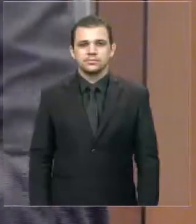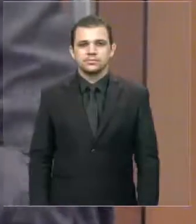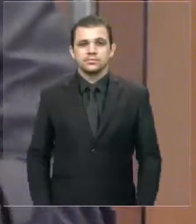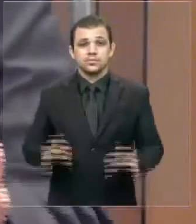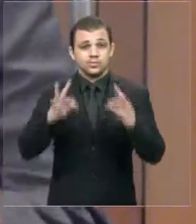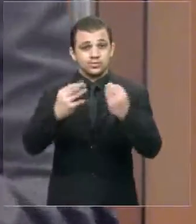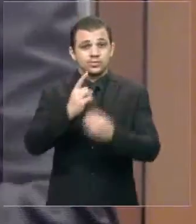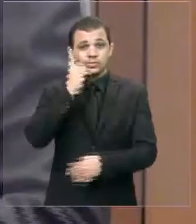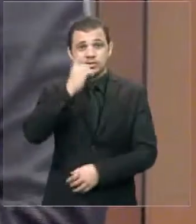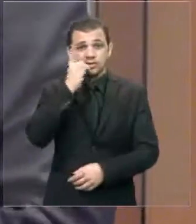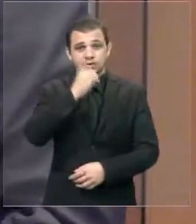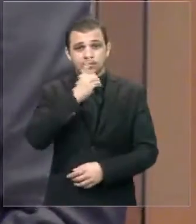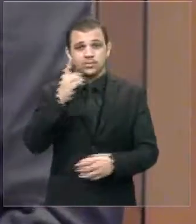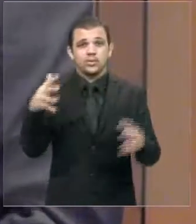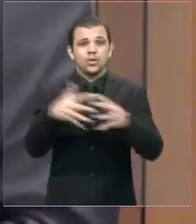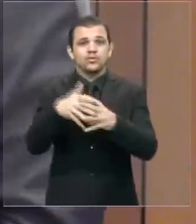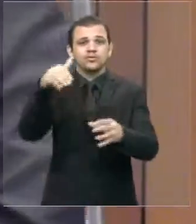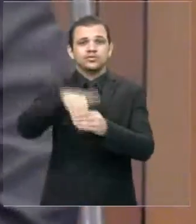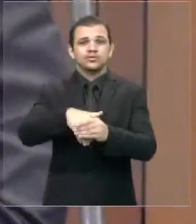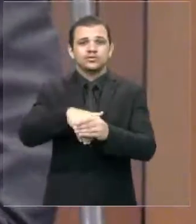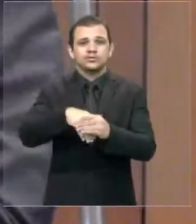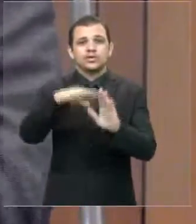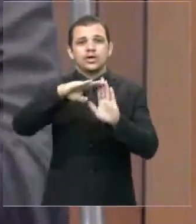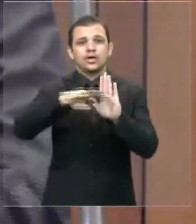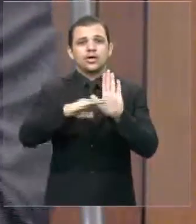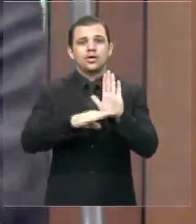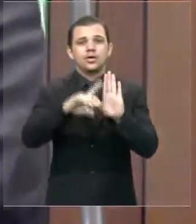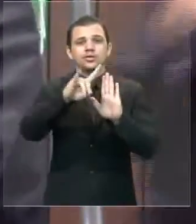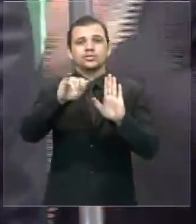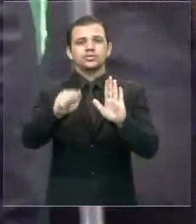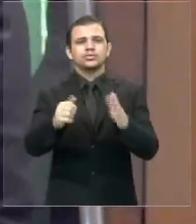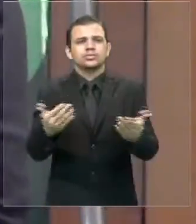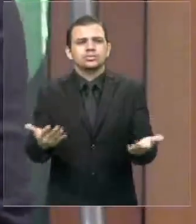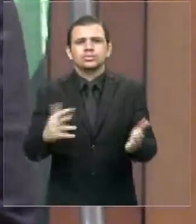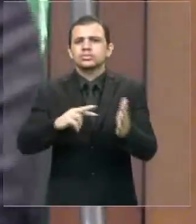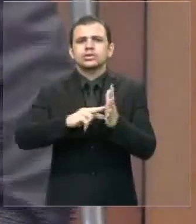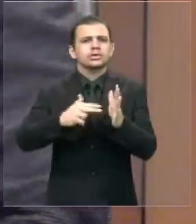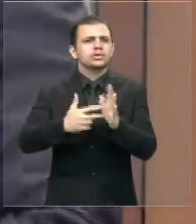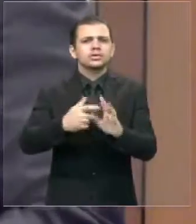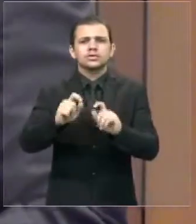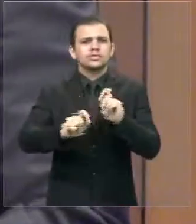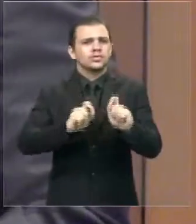ordem do dia. O que isso significa?